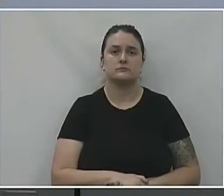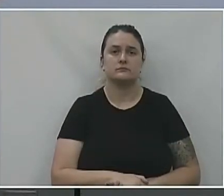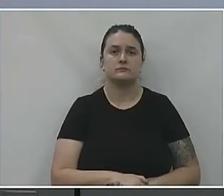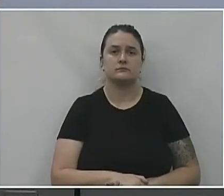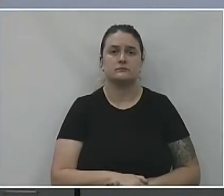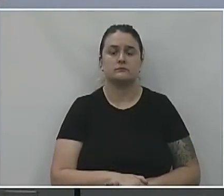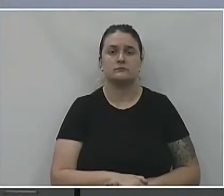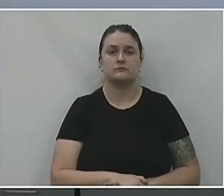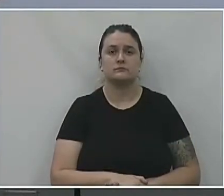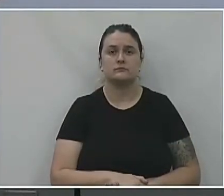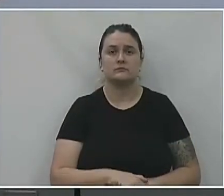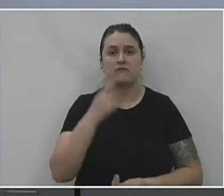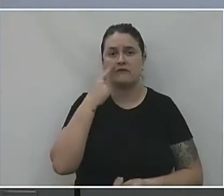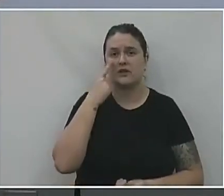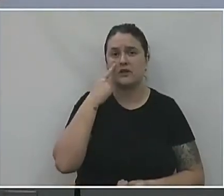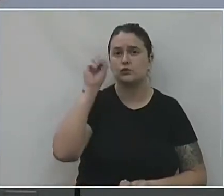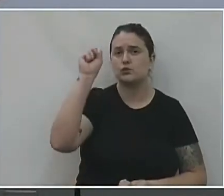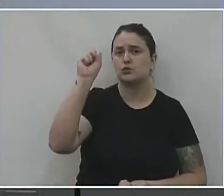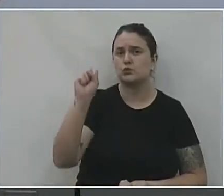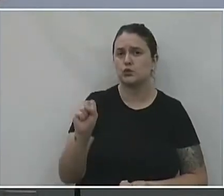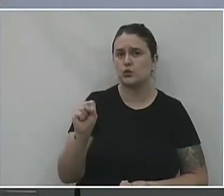Esse é o panorama do sul.